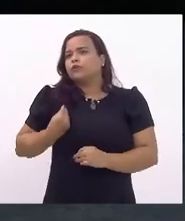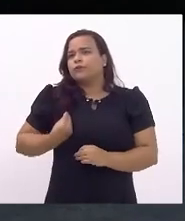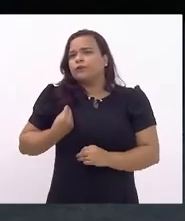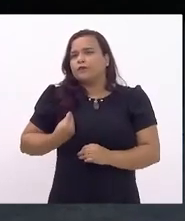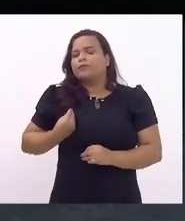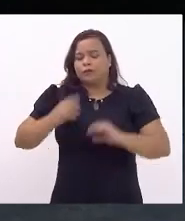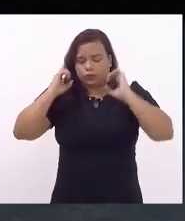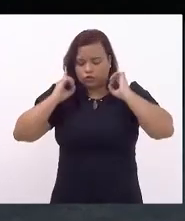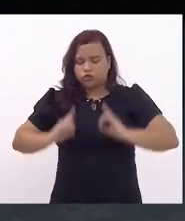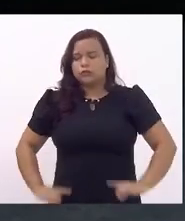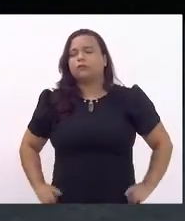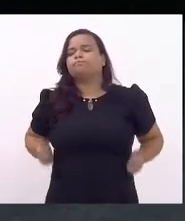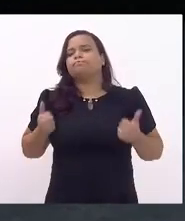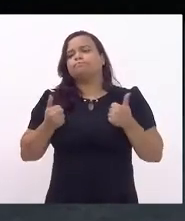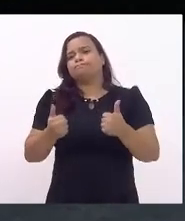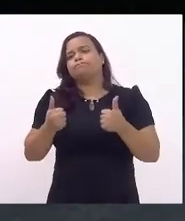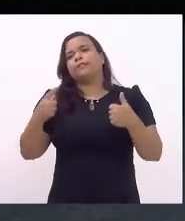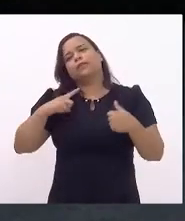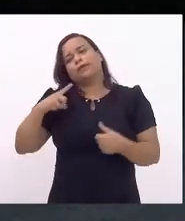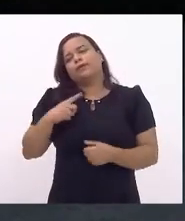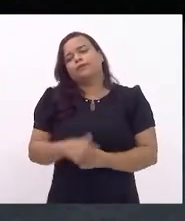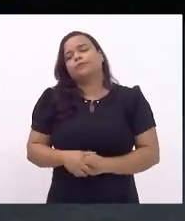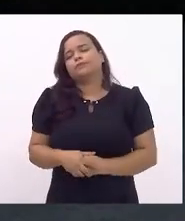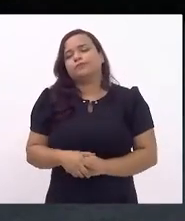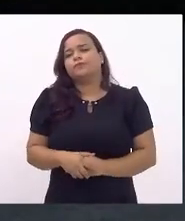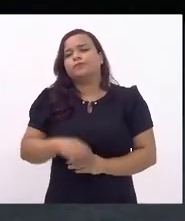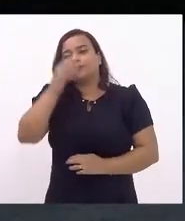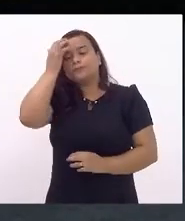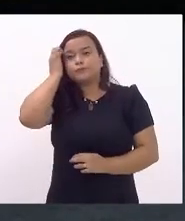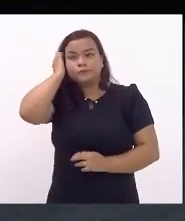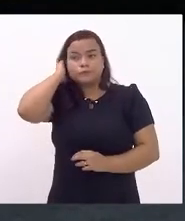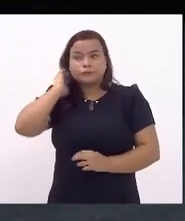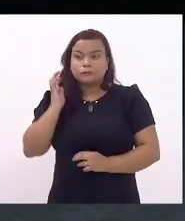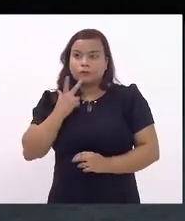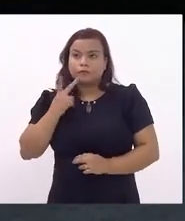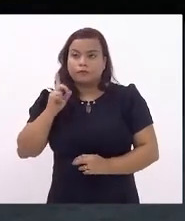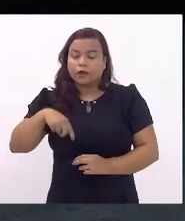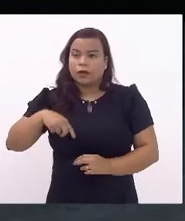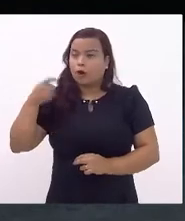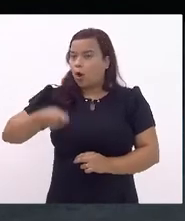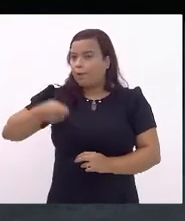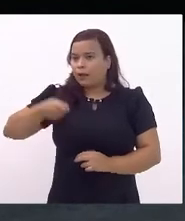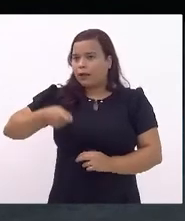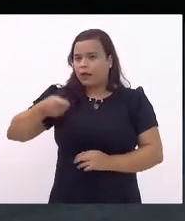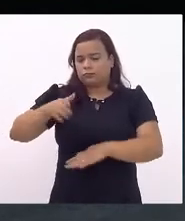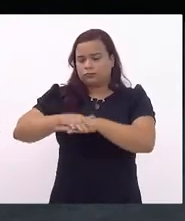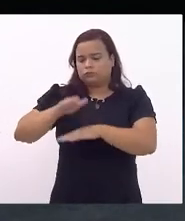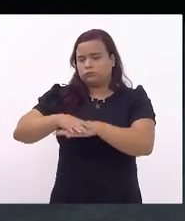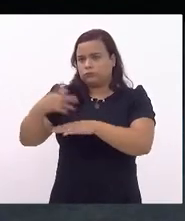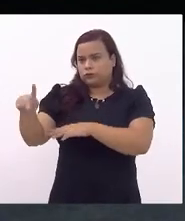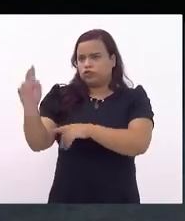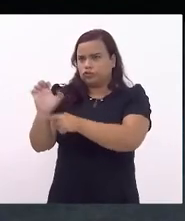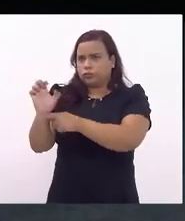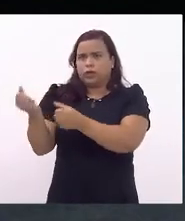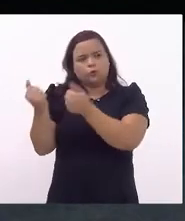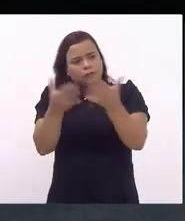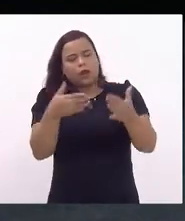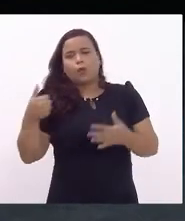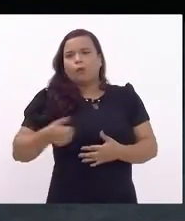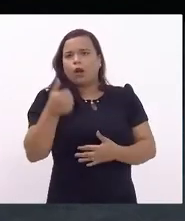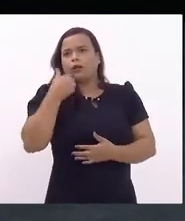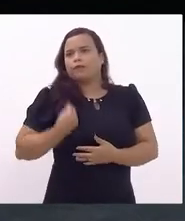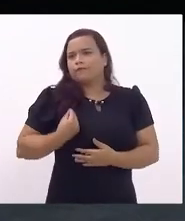dignidade. Aí diz que é dever do Estado garantir a todos uma qualidade de vida,